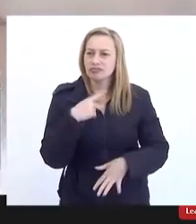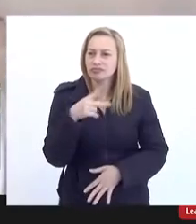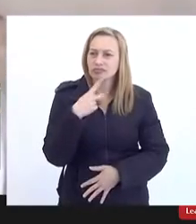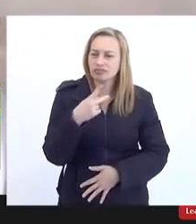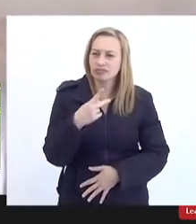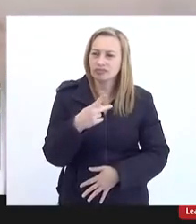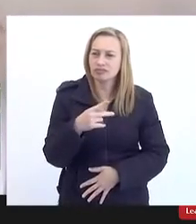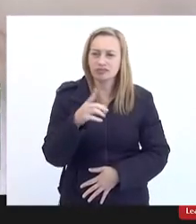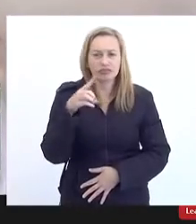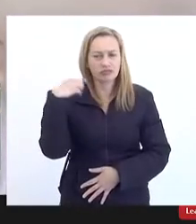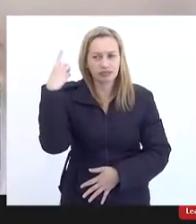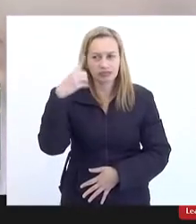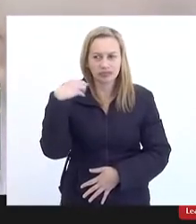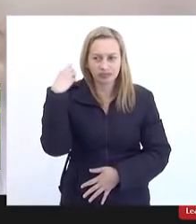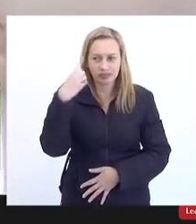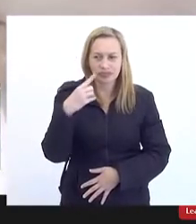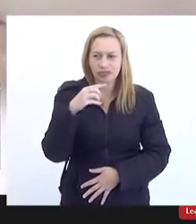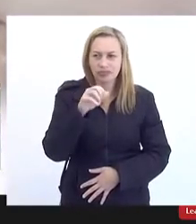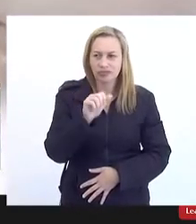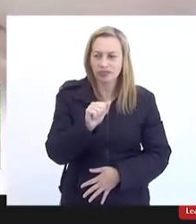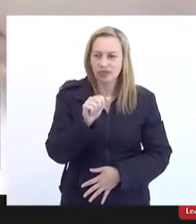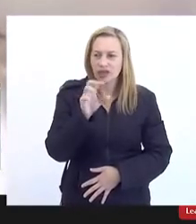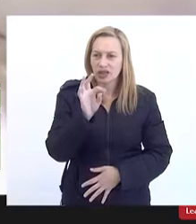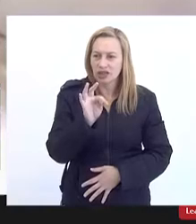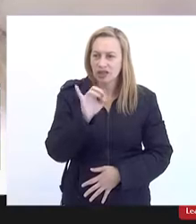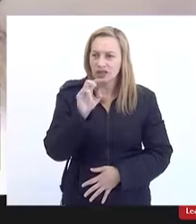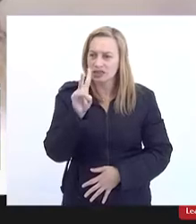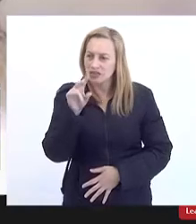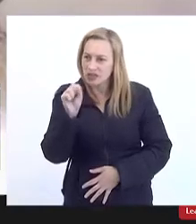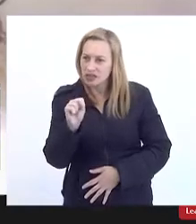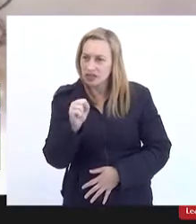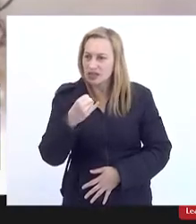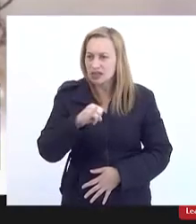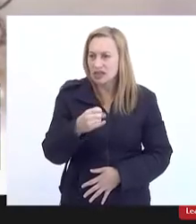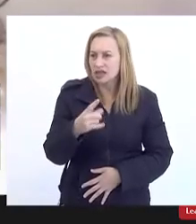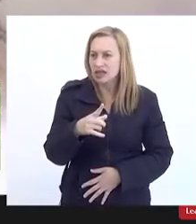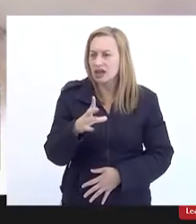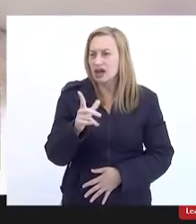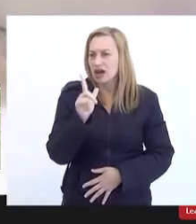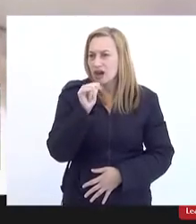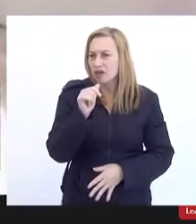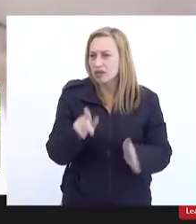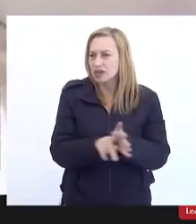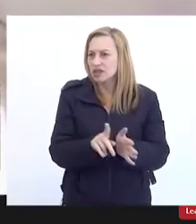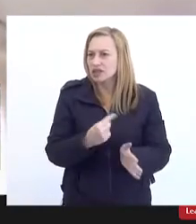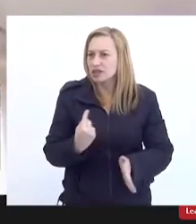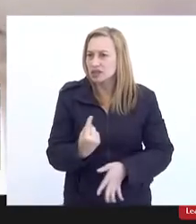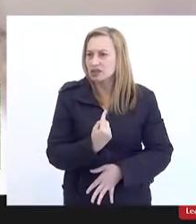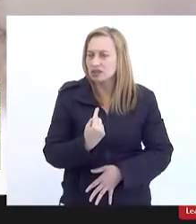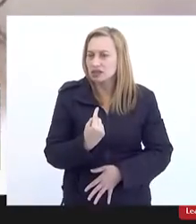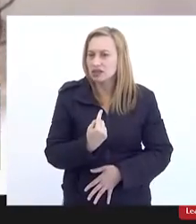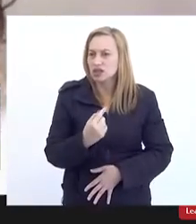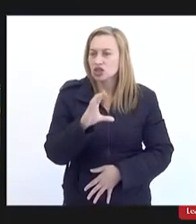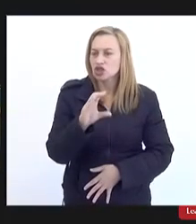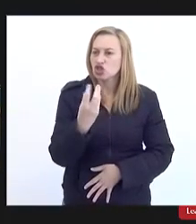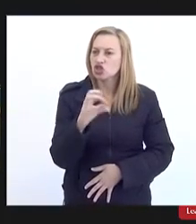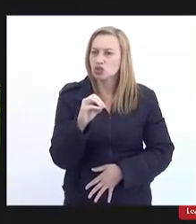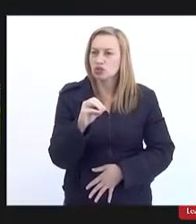advogado e ativista do movimento se a água fosse nossa do município de Valença Chico Lima